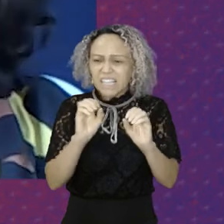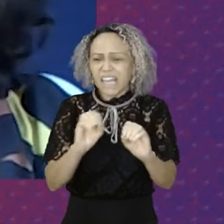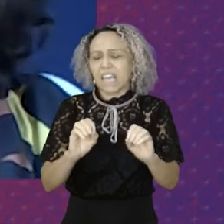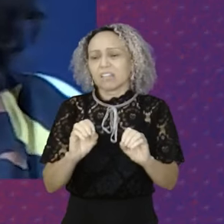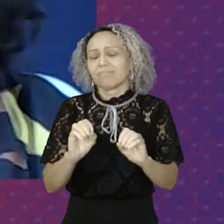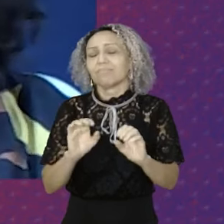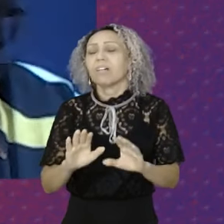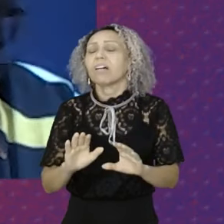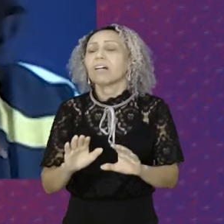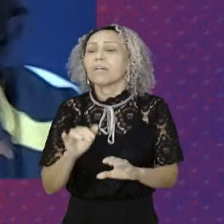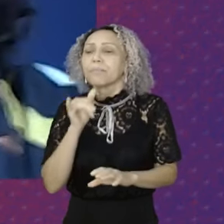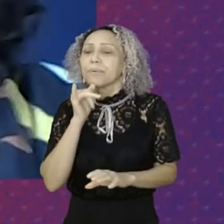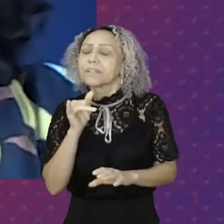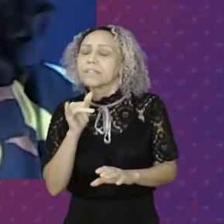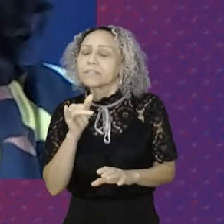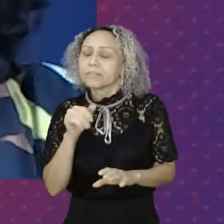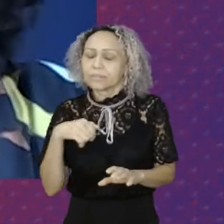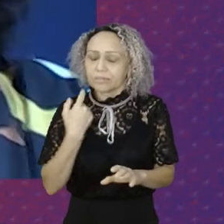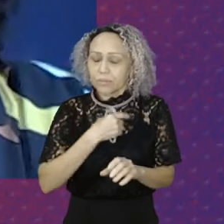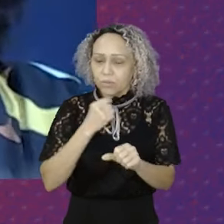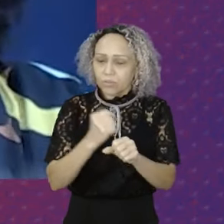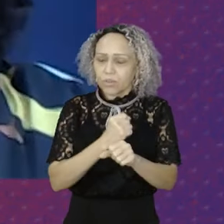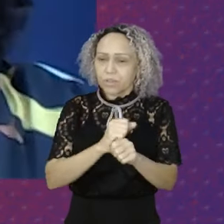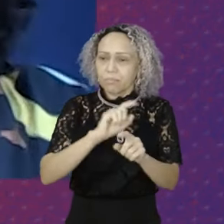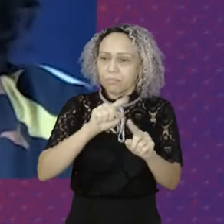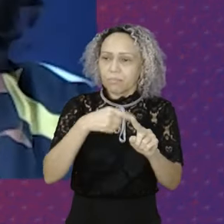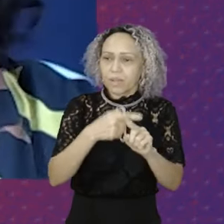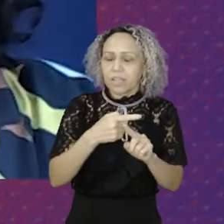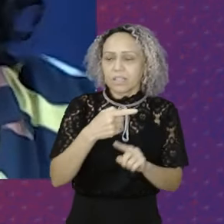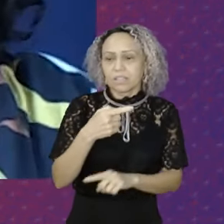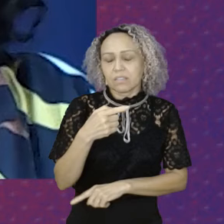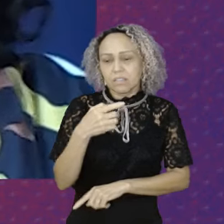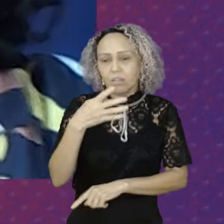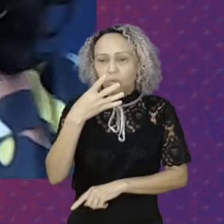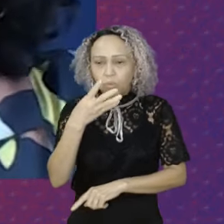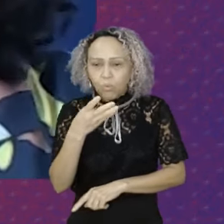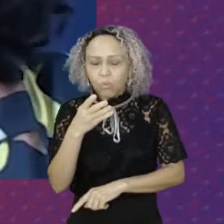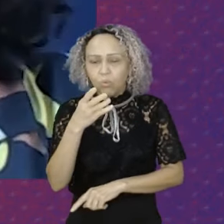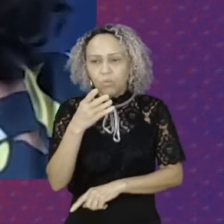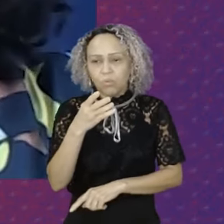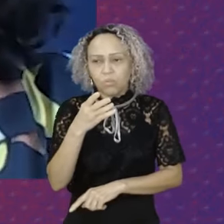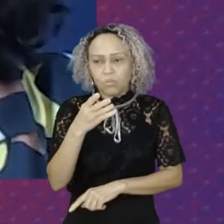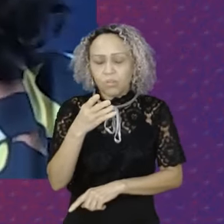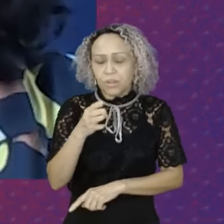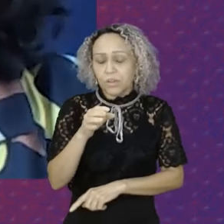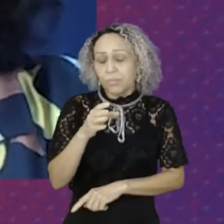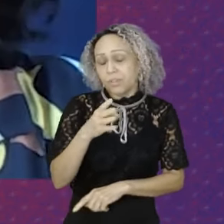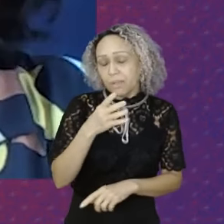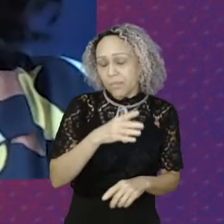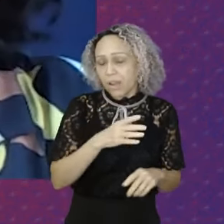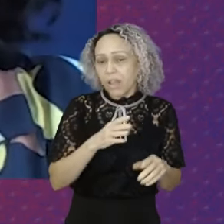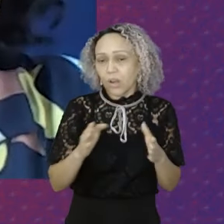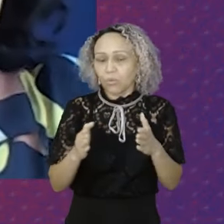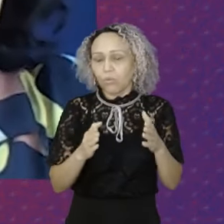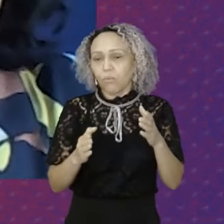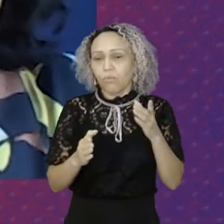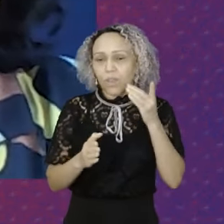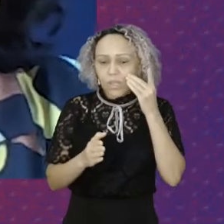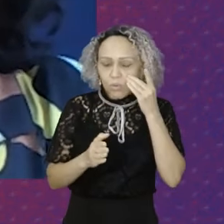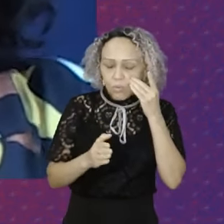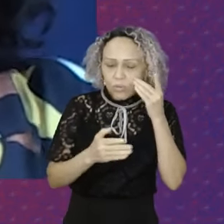programa Criado lá No governo Dilma Que também Acabou Não tendo continuidade No governo